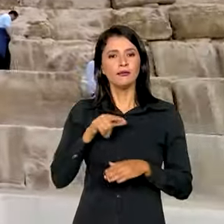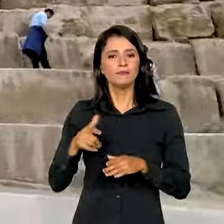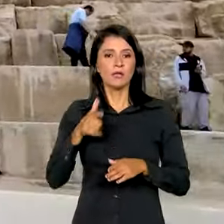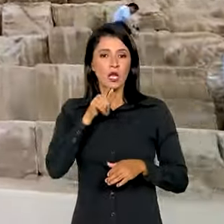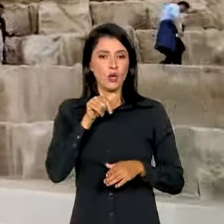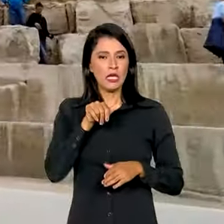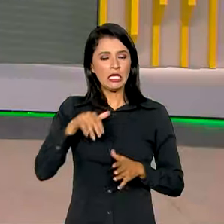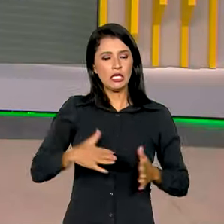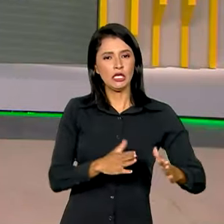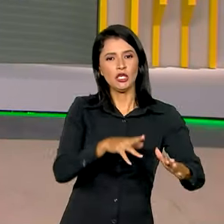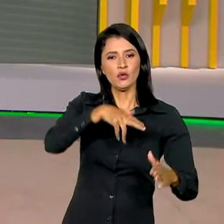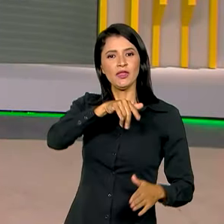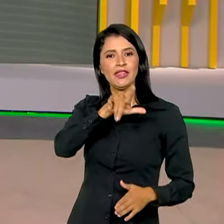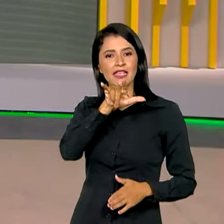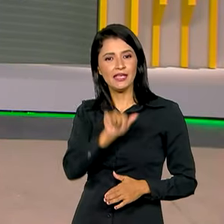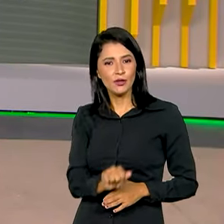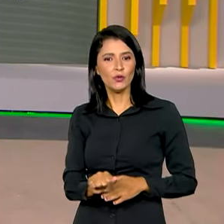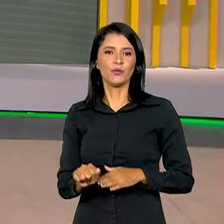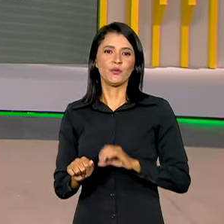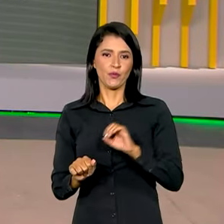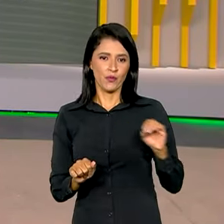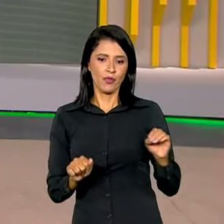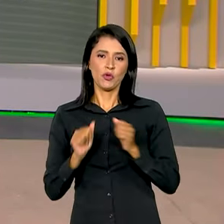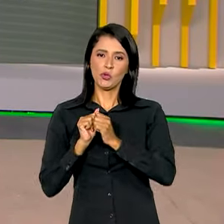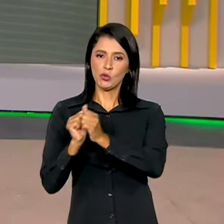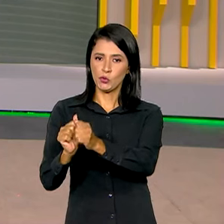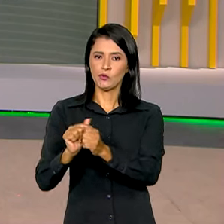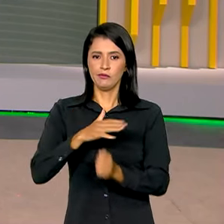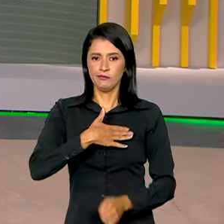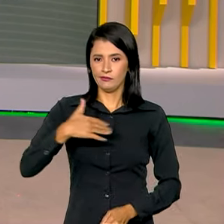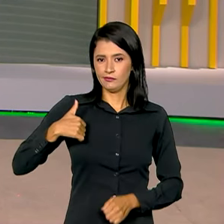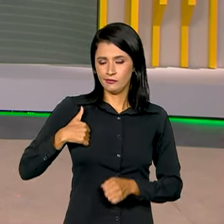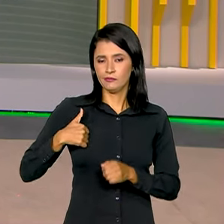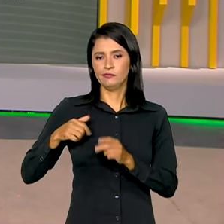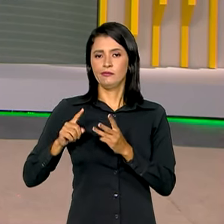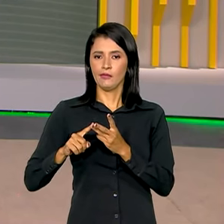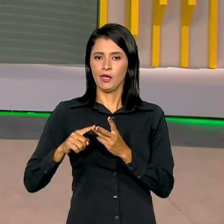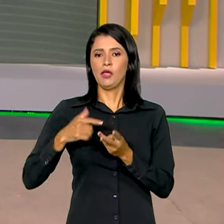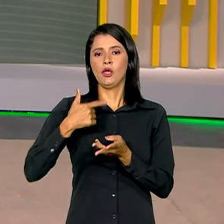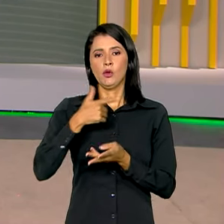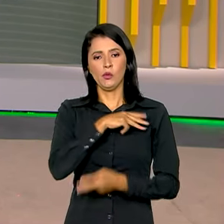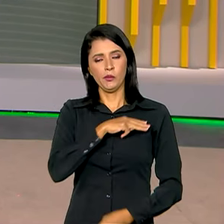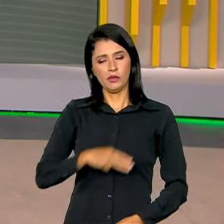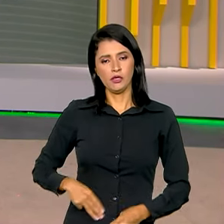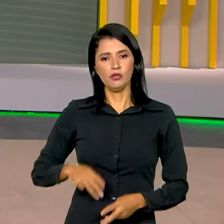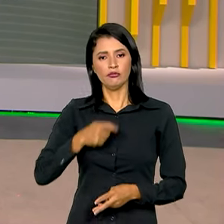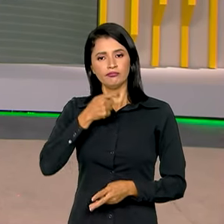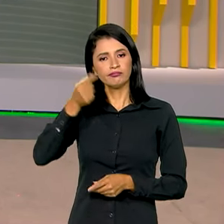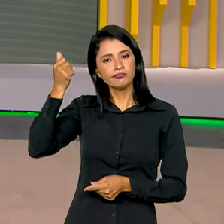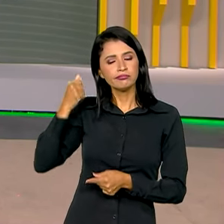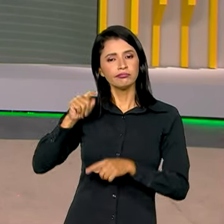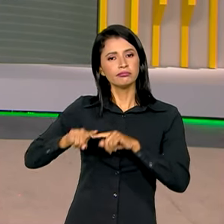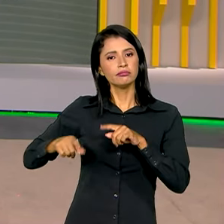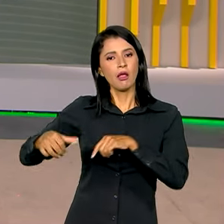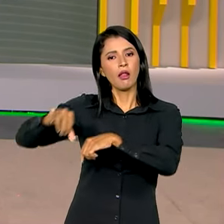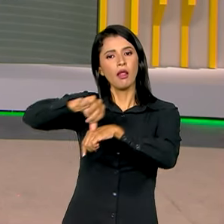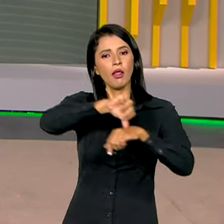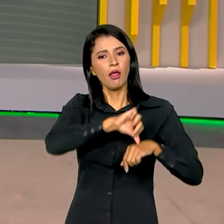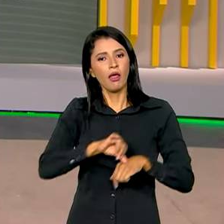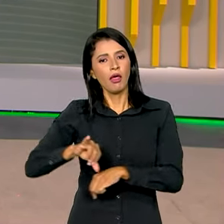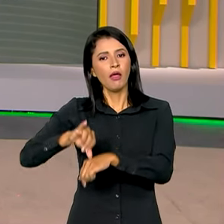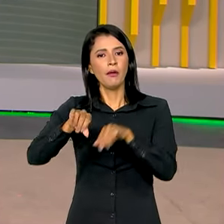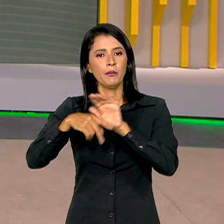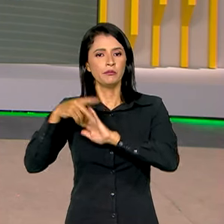do Rio Nilo. Acompanhado da Primeira-Dama e o ministro de Antiguidades egípcio, o presidente brasileiro também foi